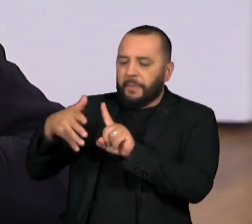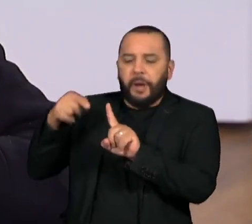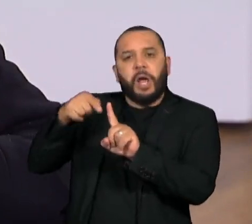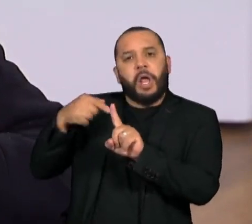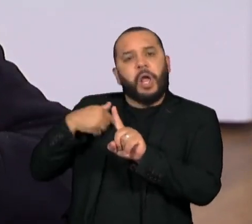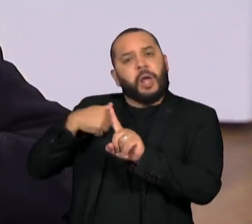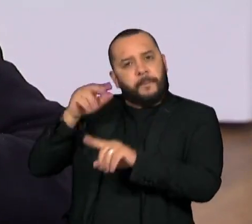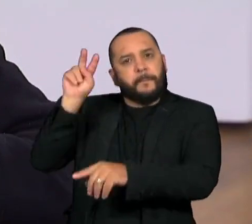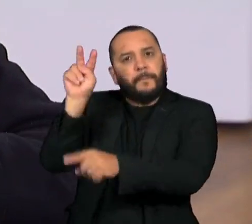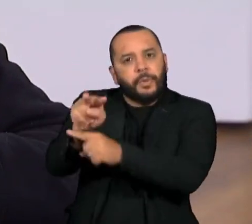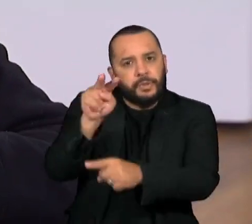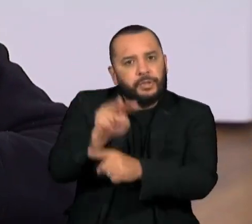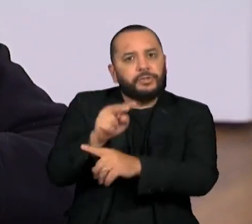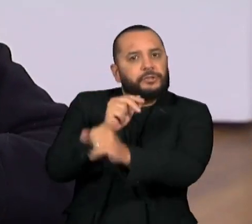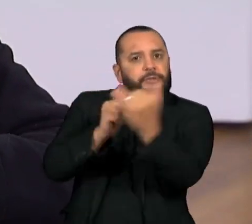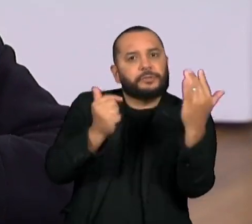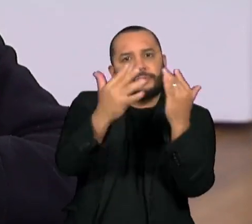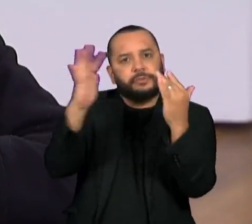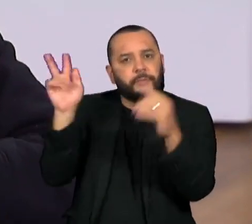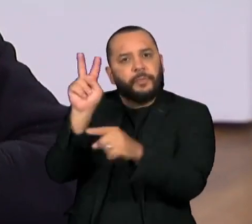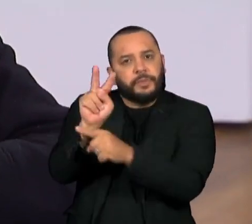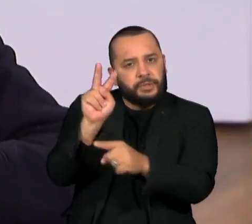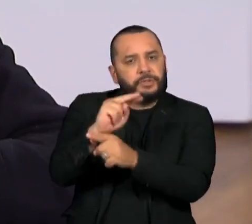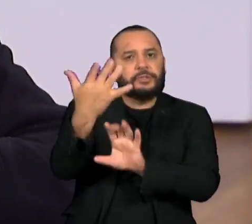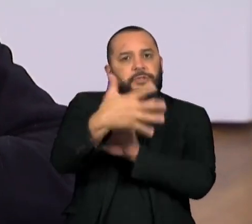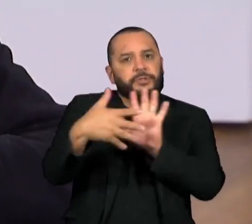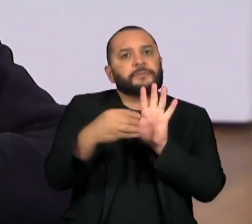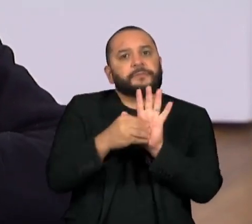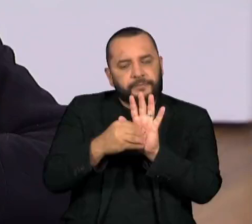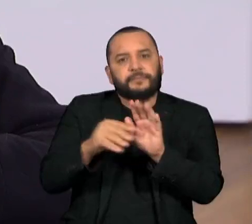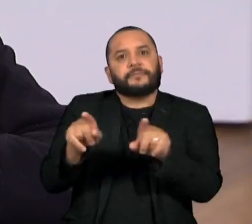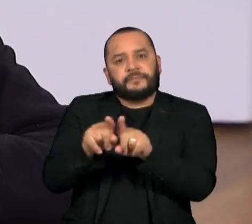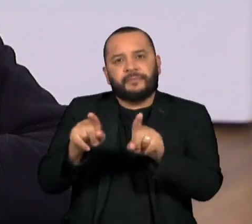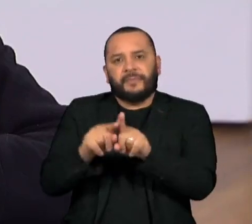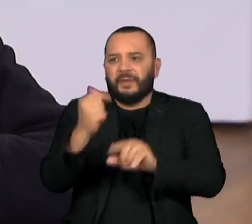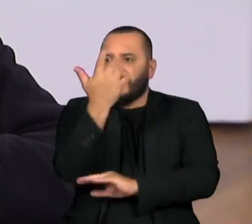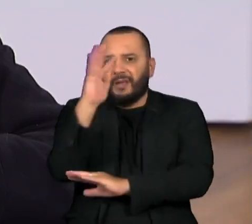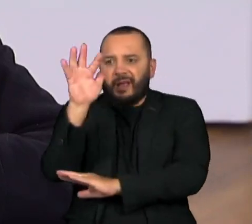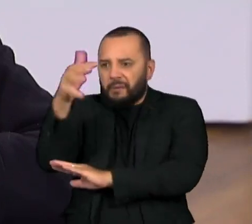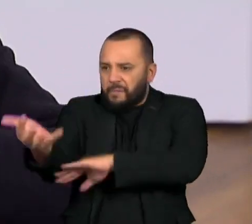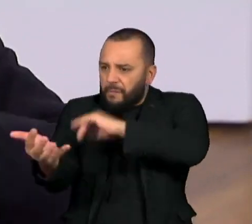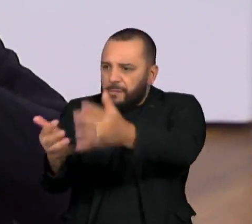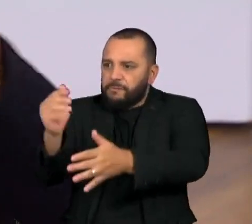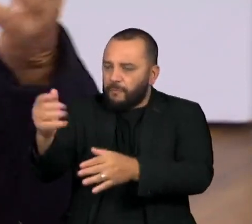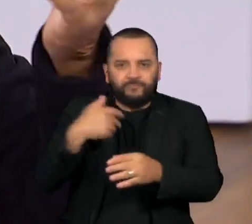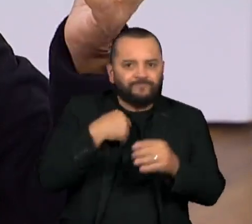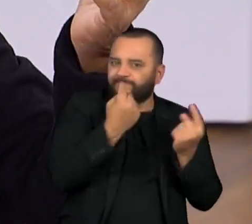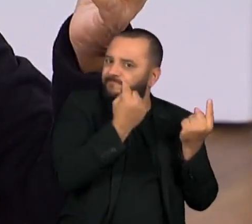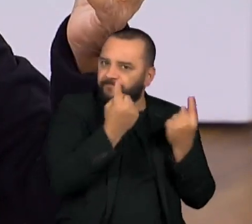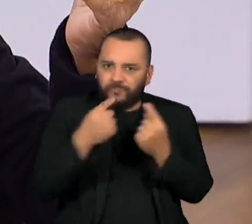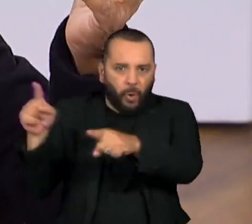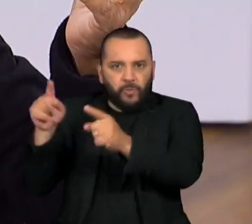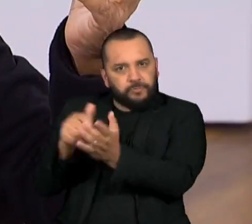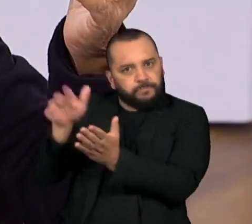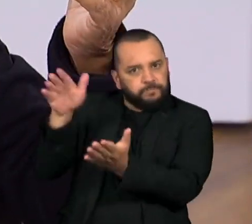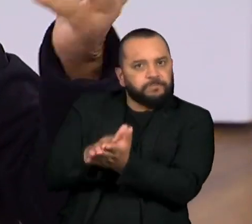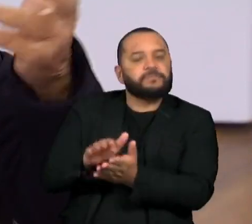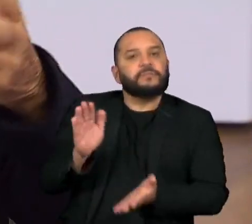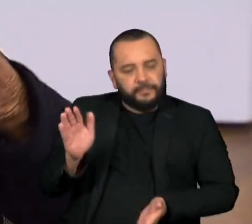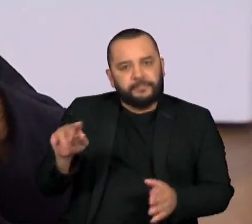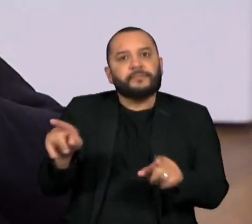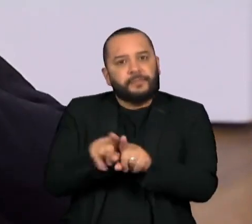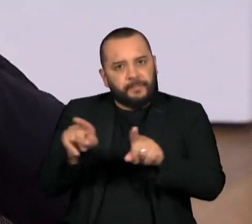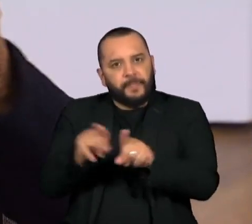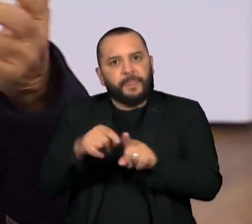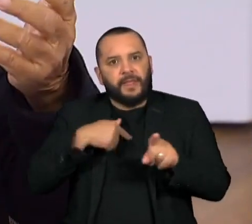combater o desmatamento, que ia combater o garimpo ilegal e que ia se abrir para o mundo